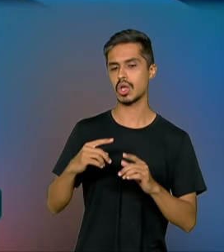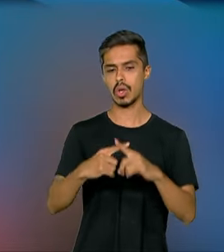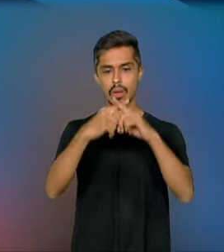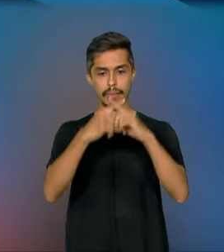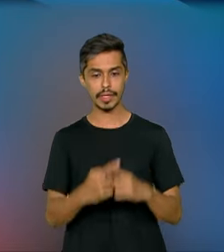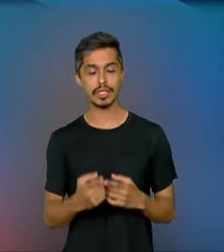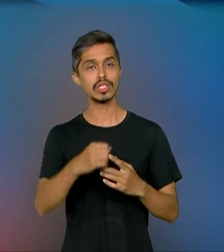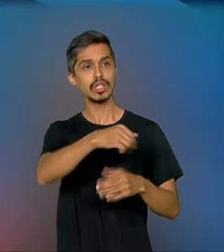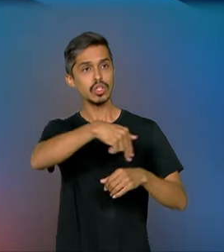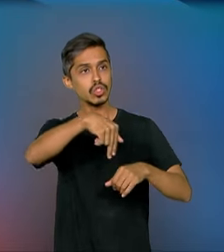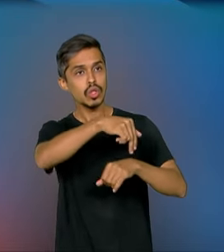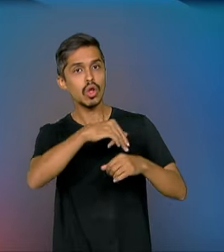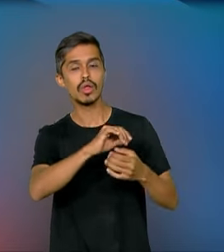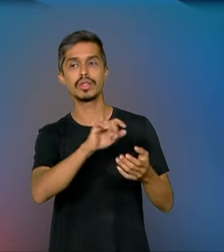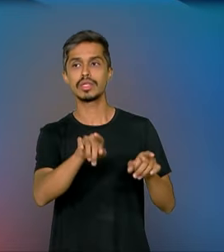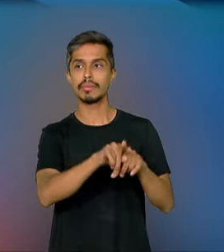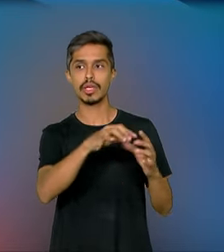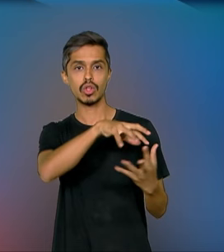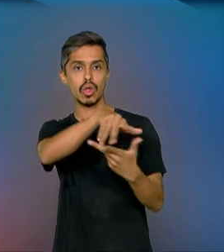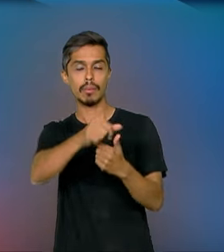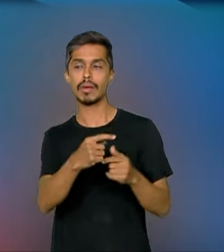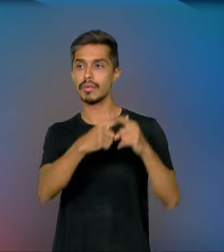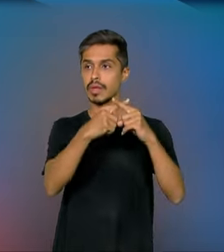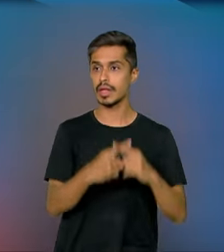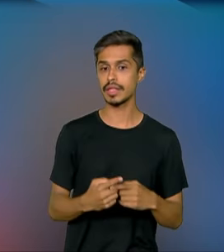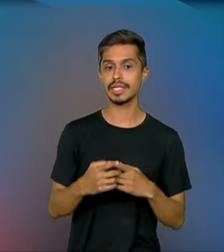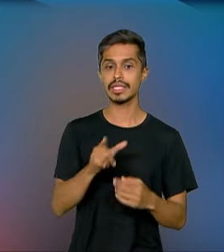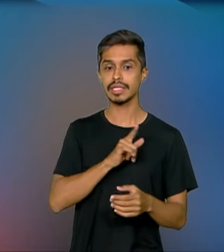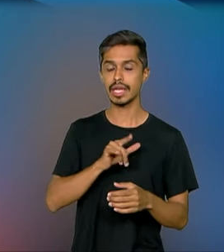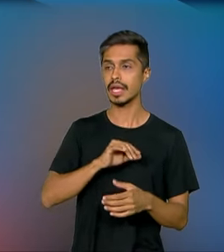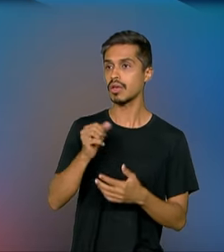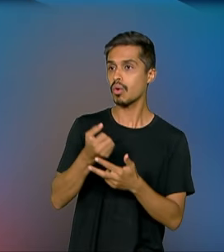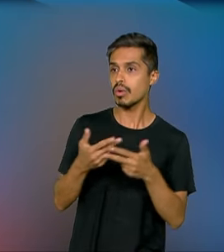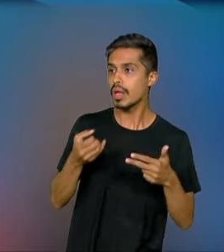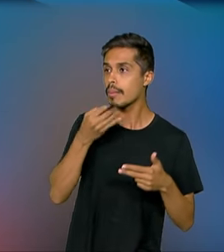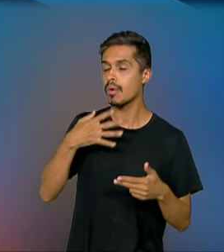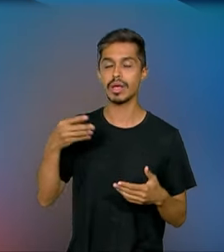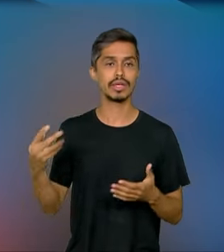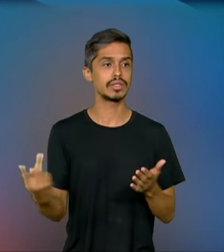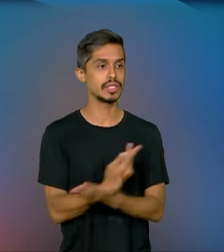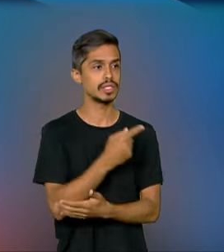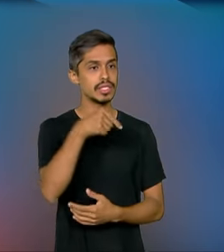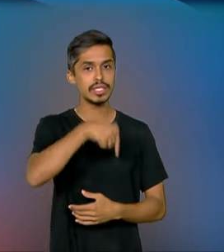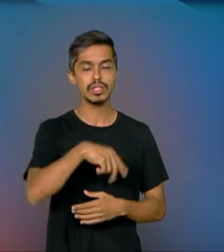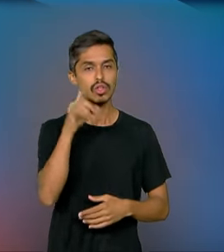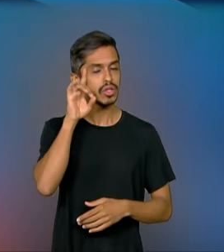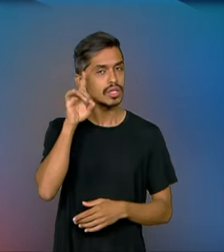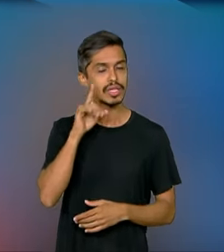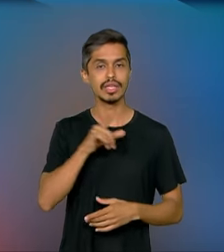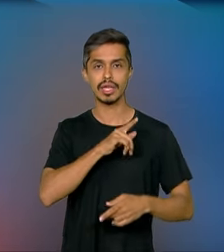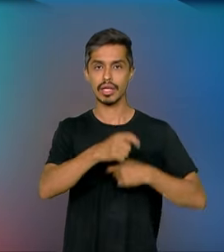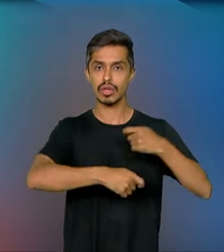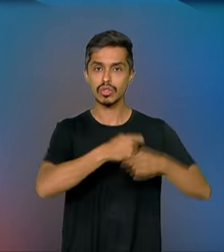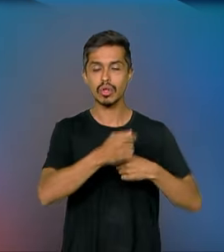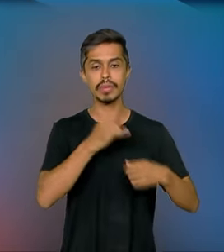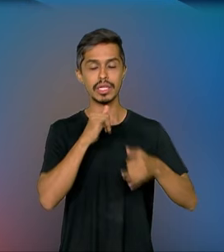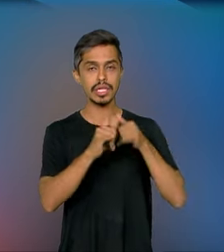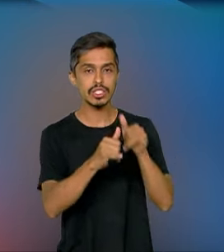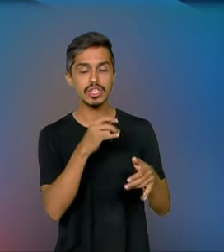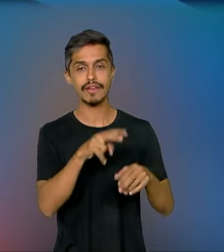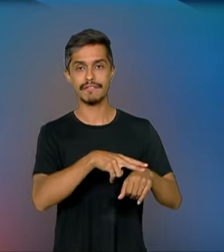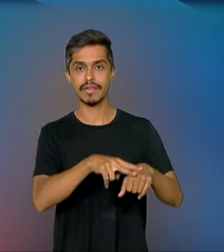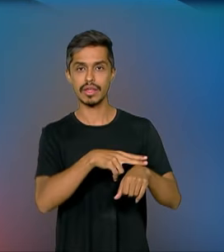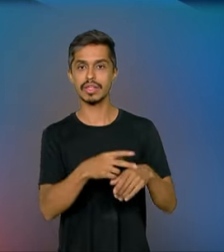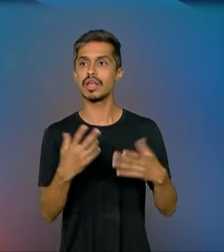global para as nossas indústrias. E tem uma vantagem de estar batendo na nossa porta todo dia. Nós temos energia verde, nós temos energia verde. Vamos nos